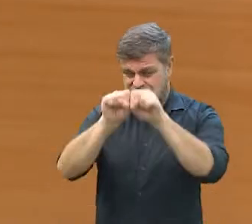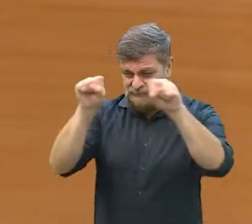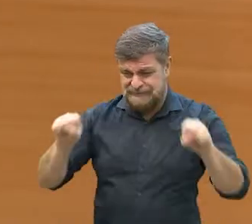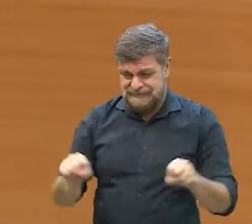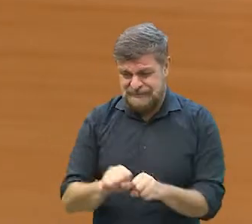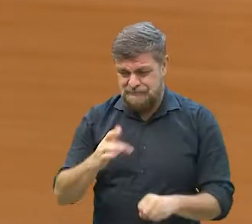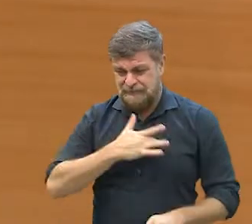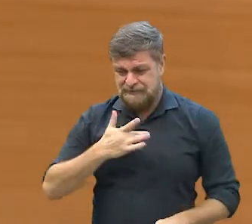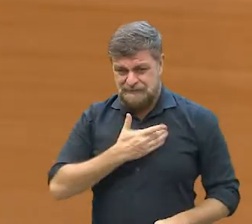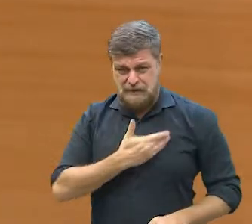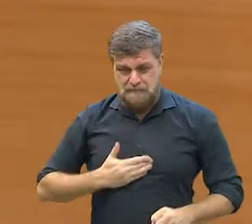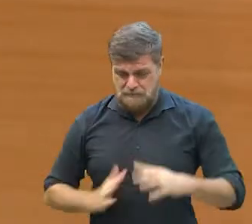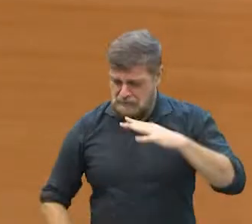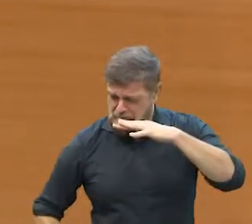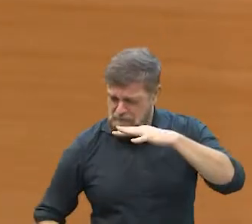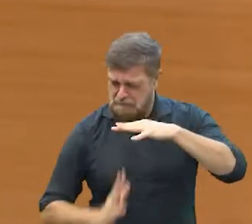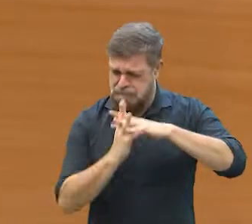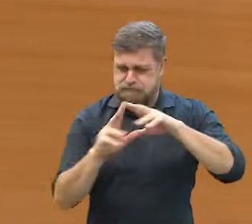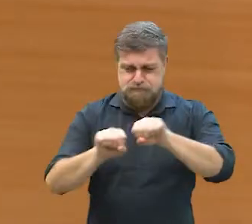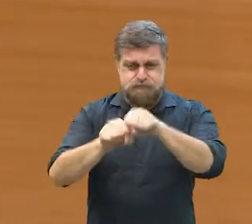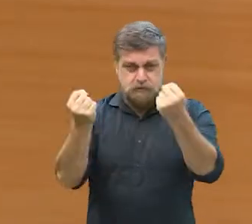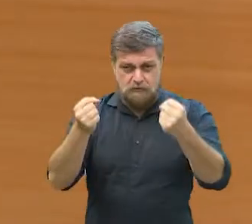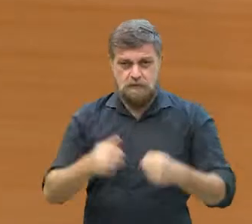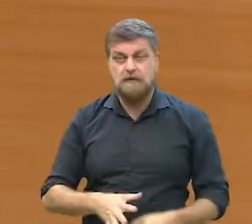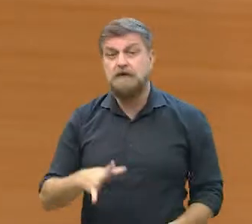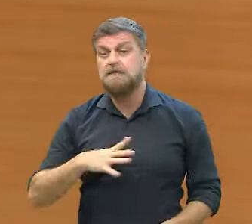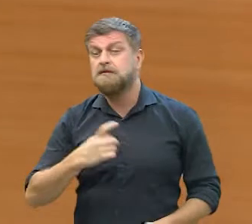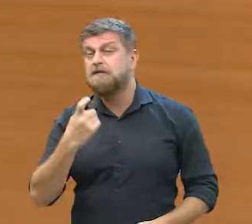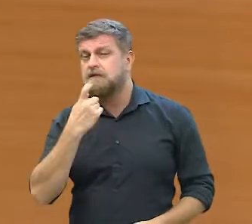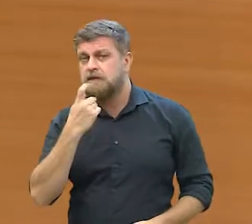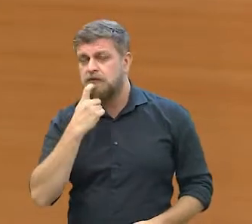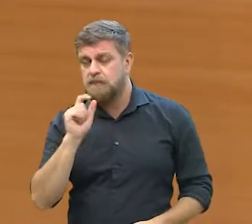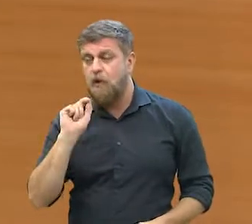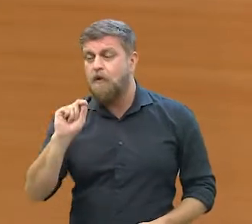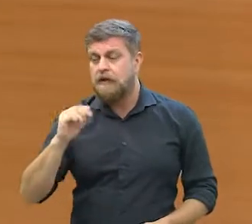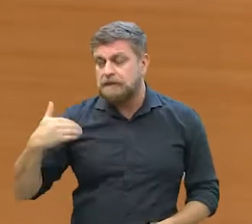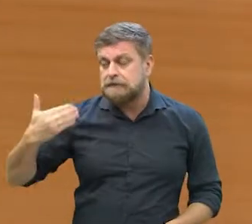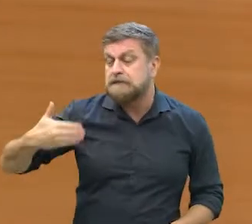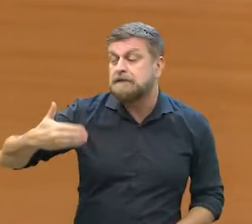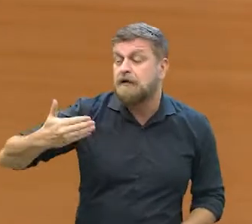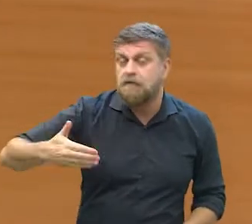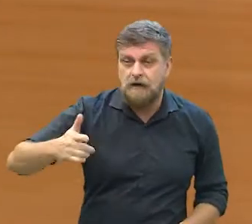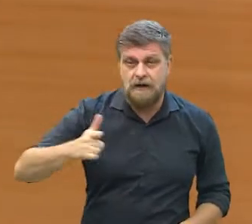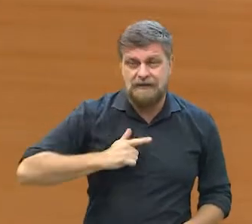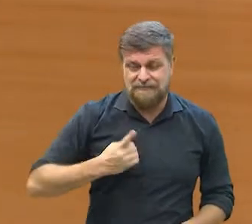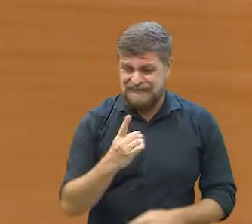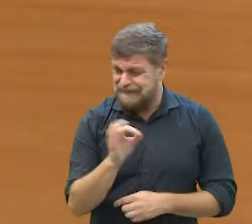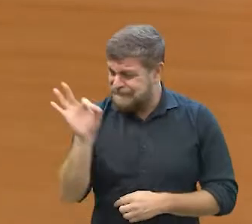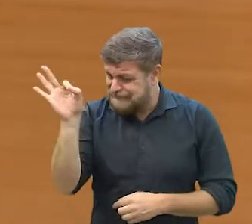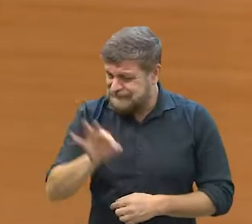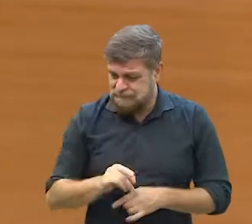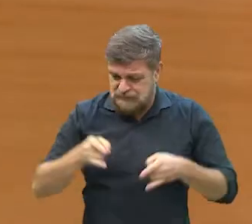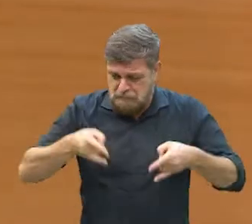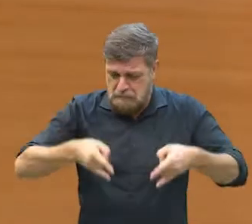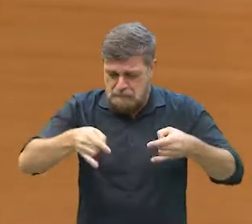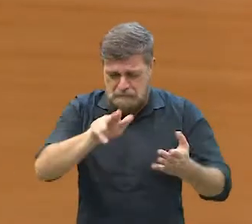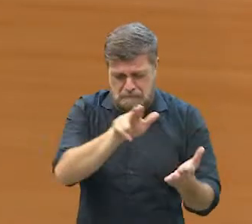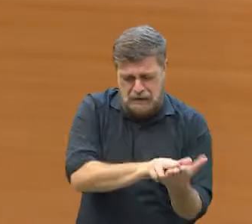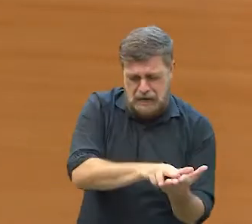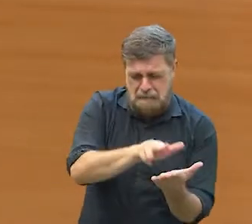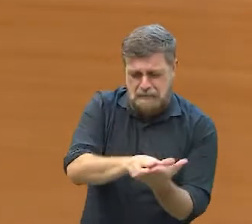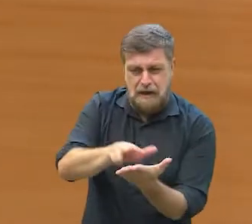do sistema de saúde, à beira do colapso. Campinas, recentemente, teve 100%, né?